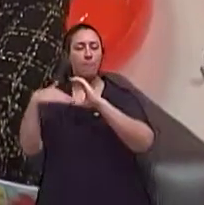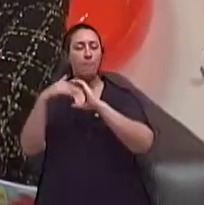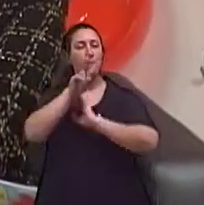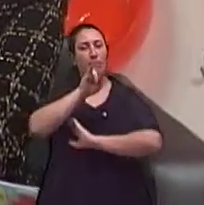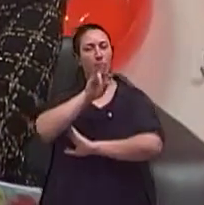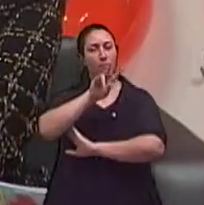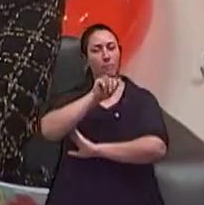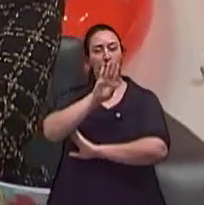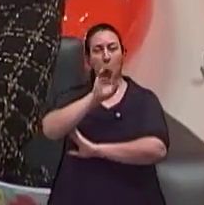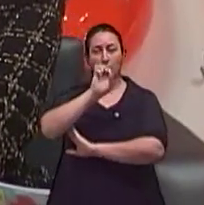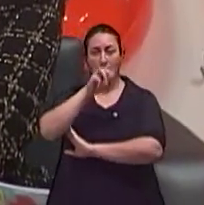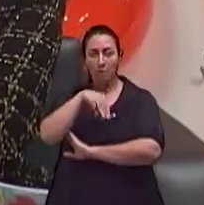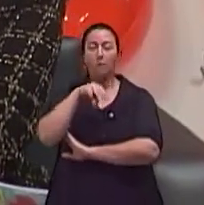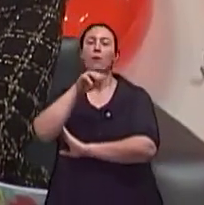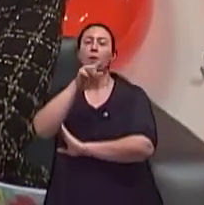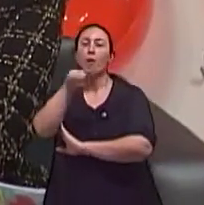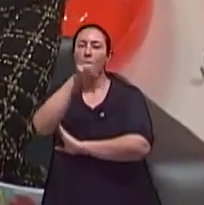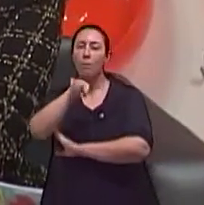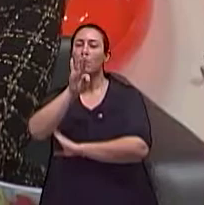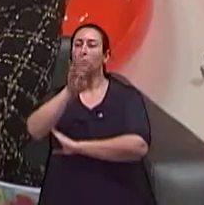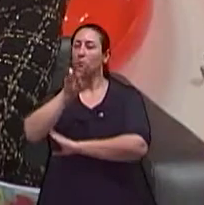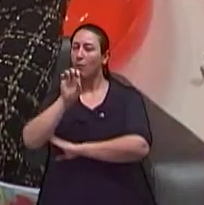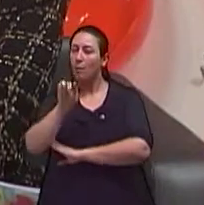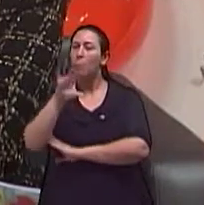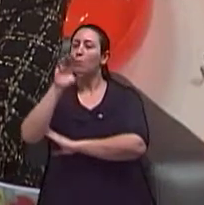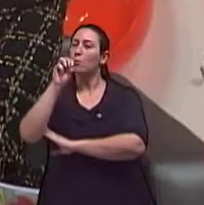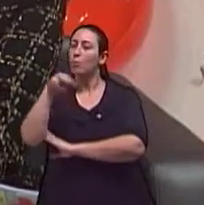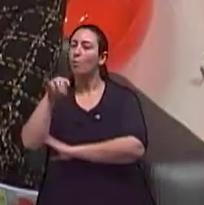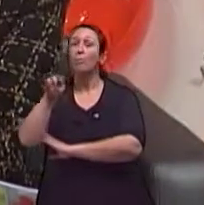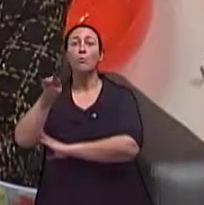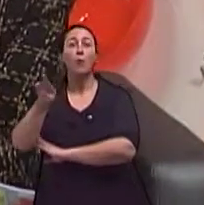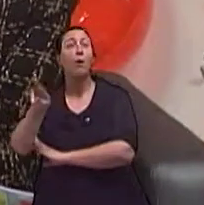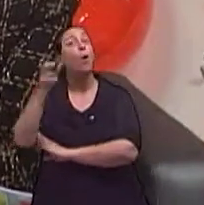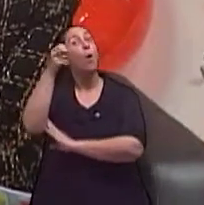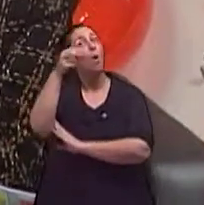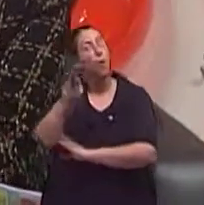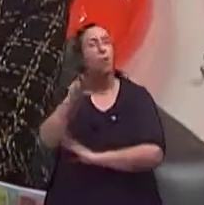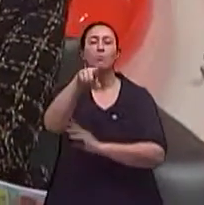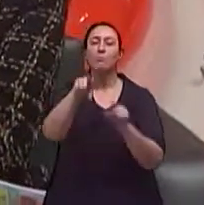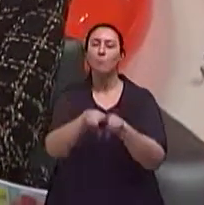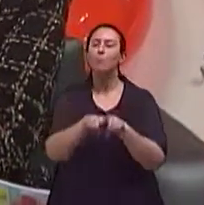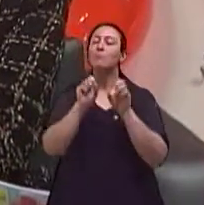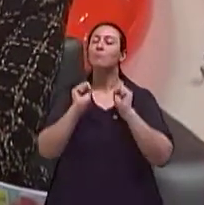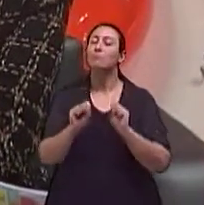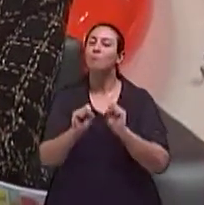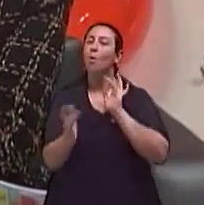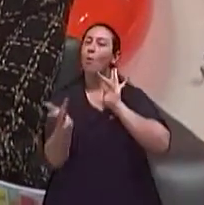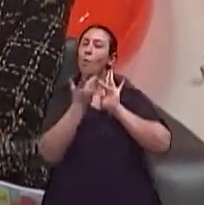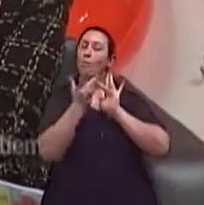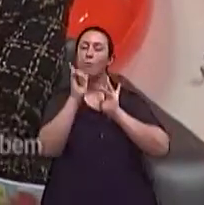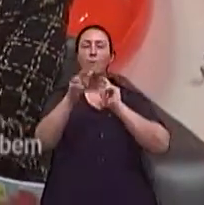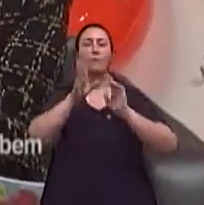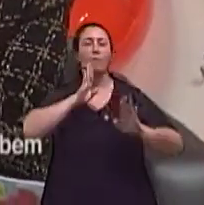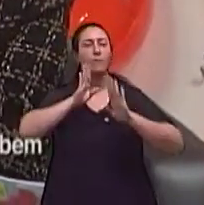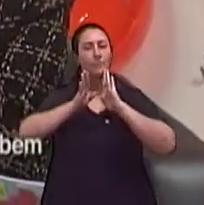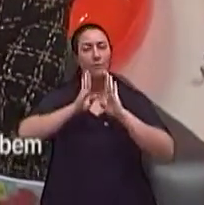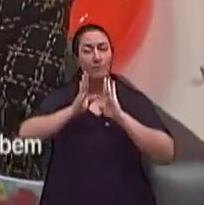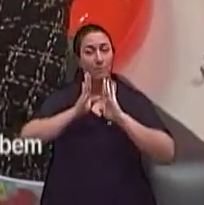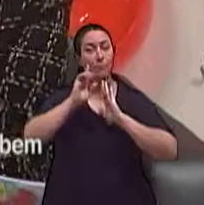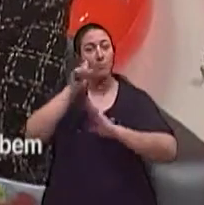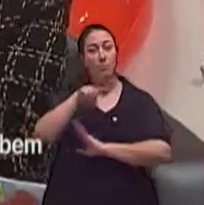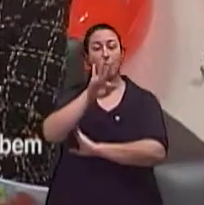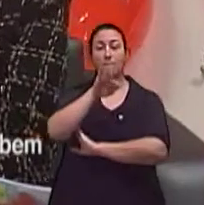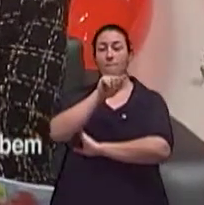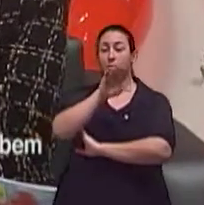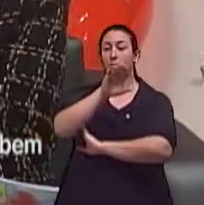vivabem.tv.com.br. Mas é claro, você pode nos encontrar também lá no